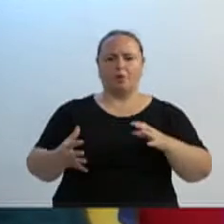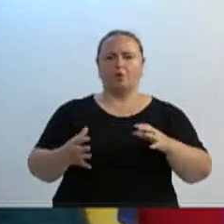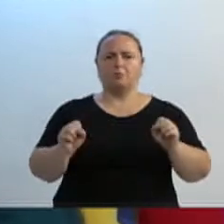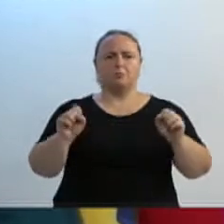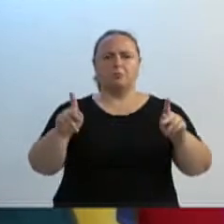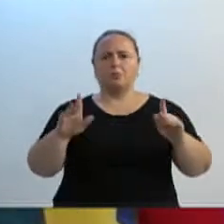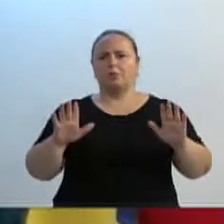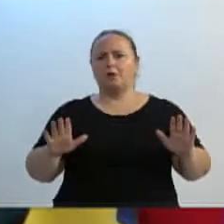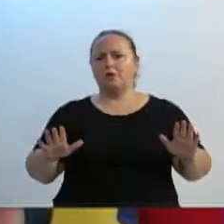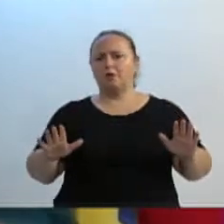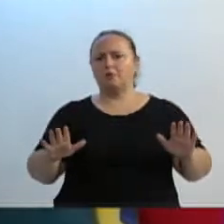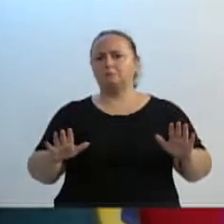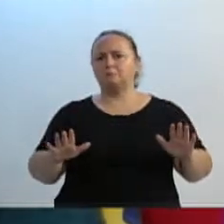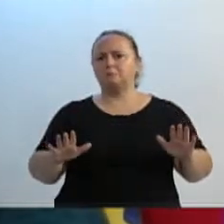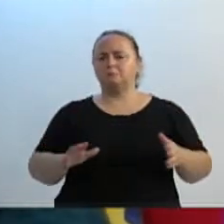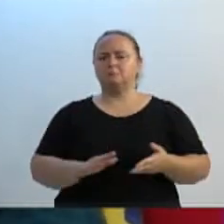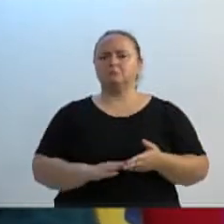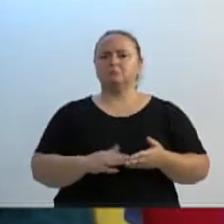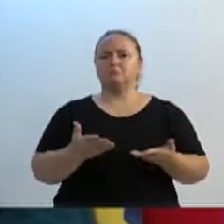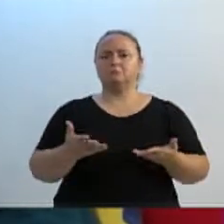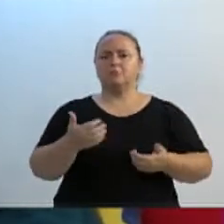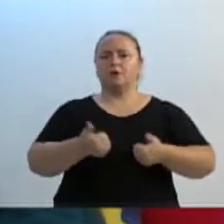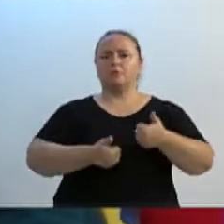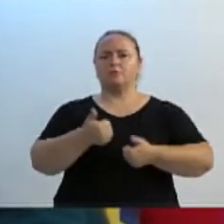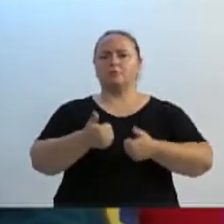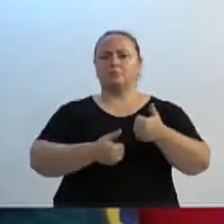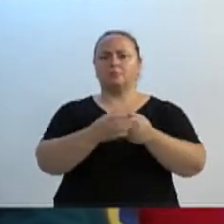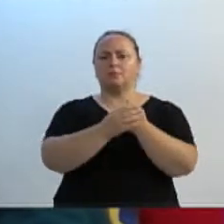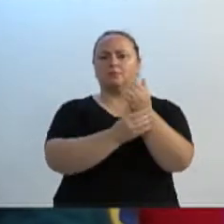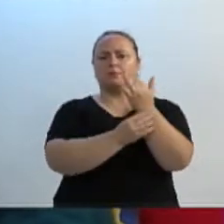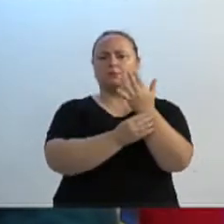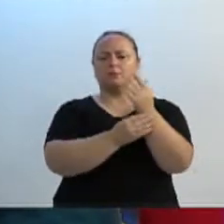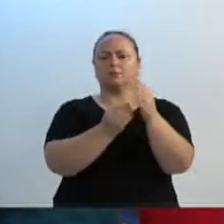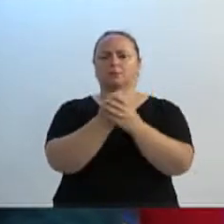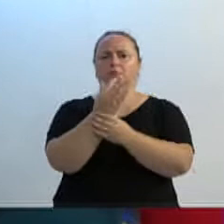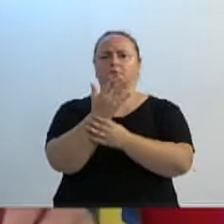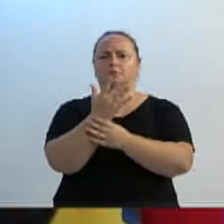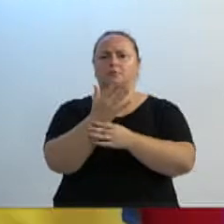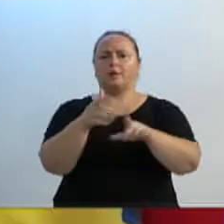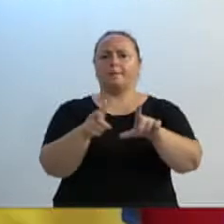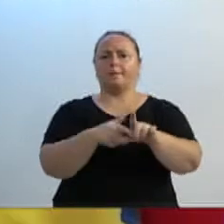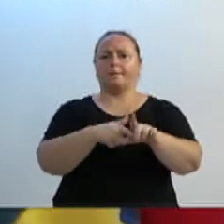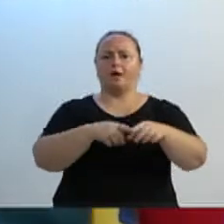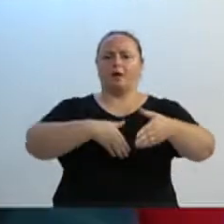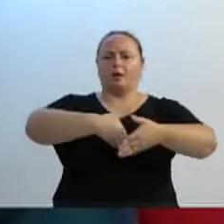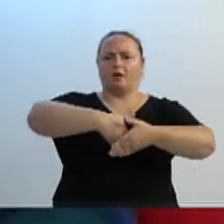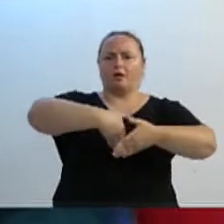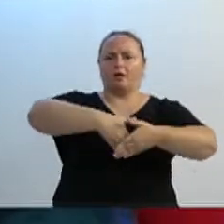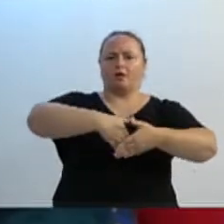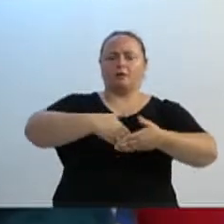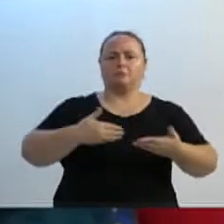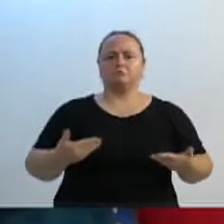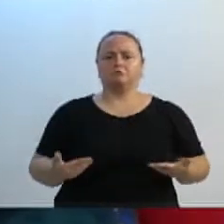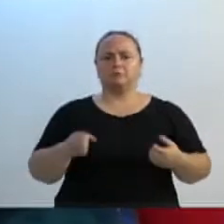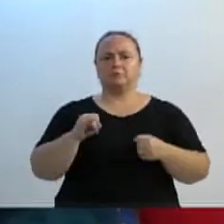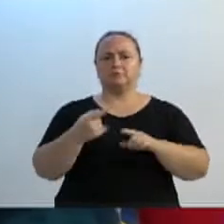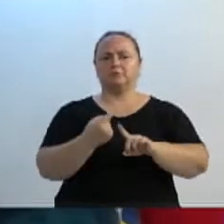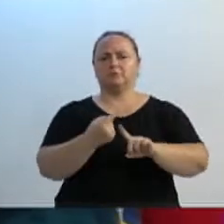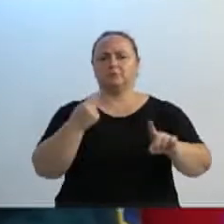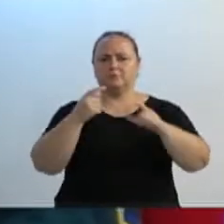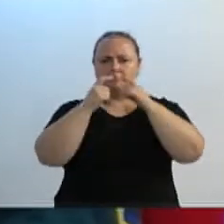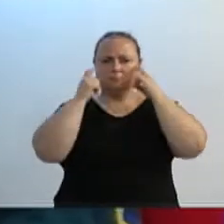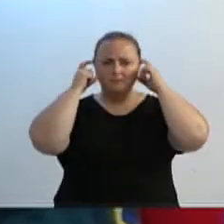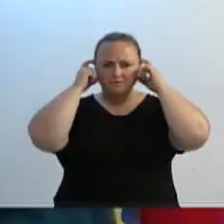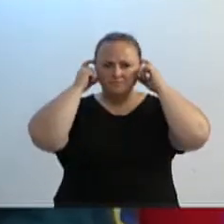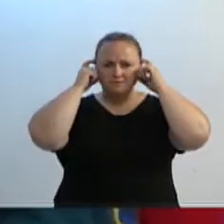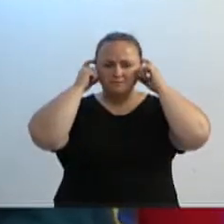vai ter dificuldade. E no futebol, o goleiro usa a luva, é chutado com os pés, e se fizer o isolamento com a máscara e mais